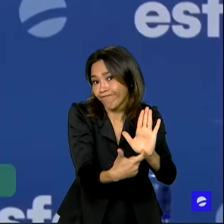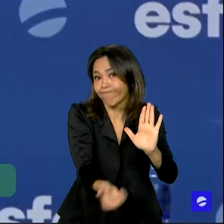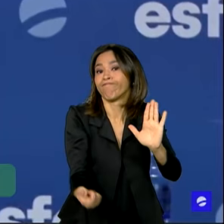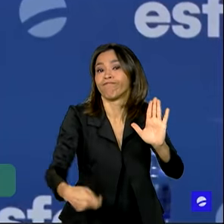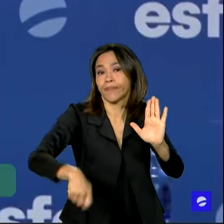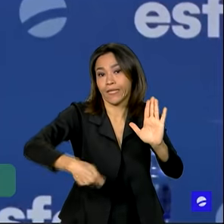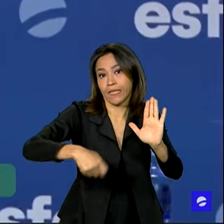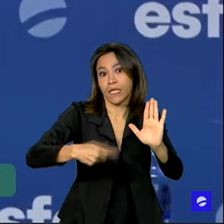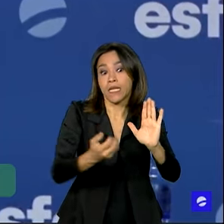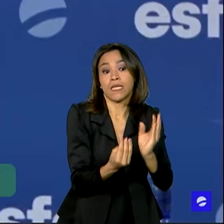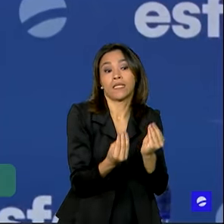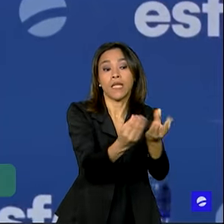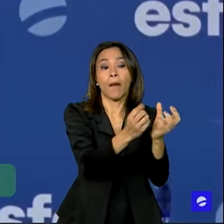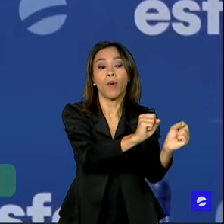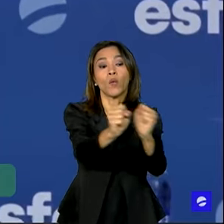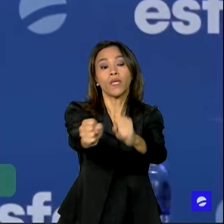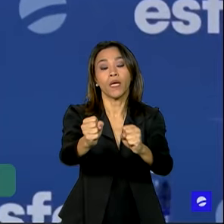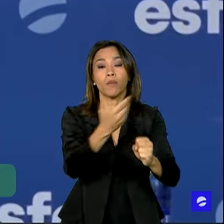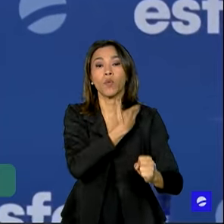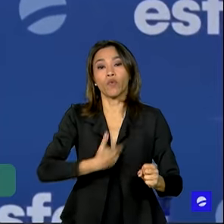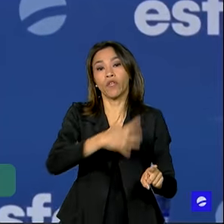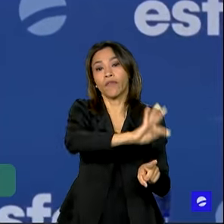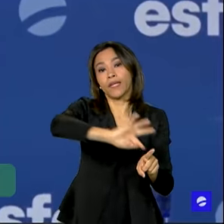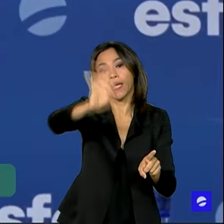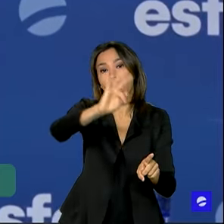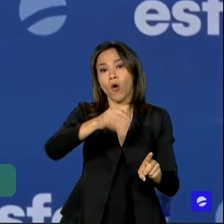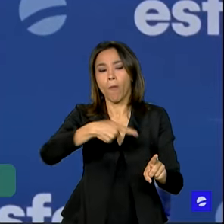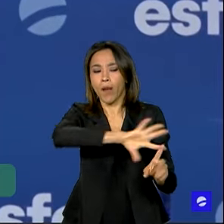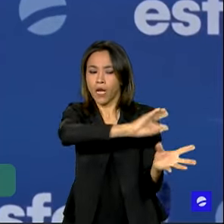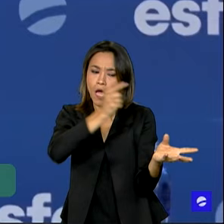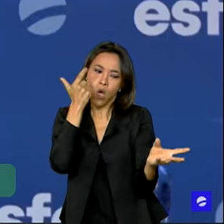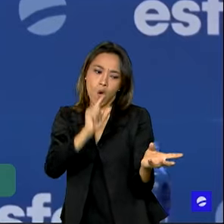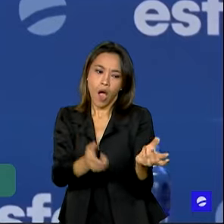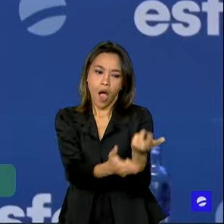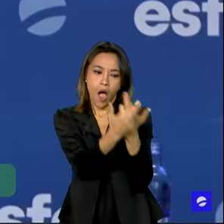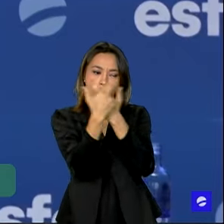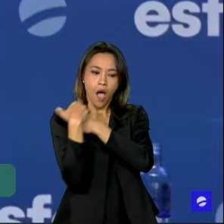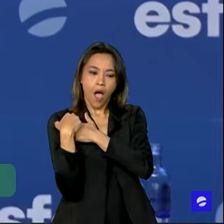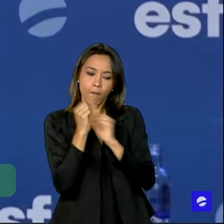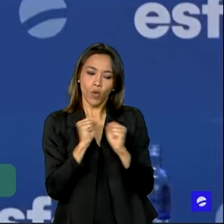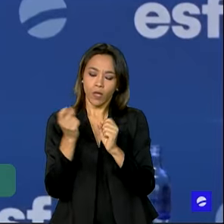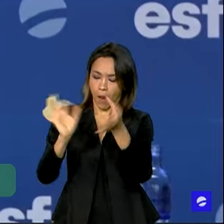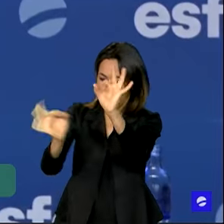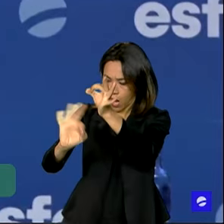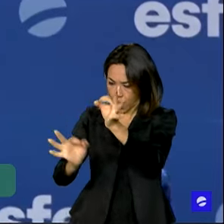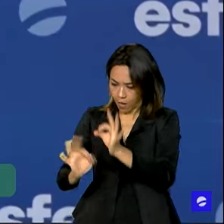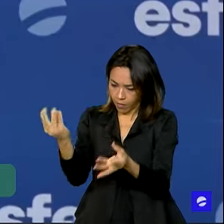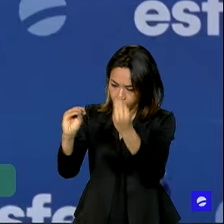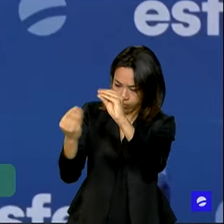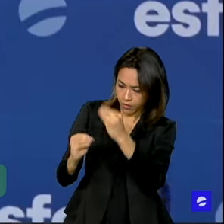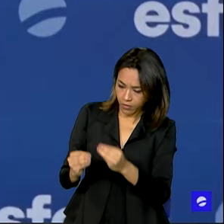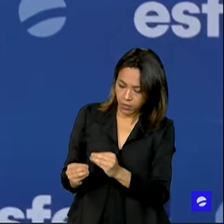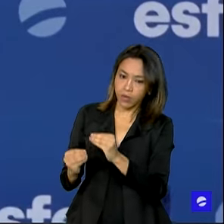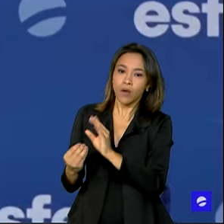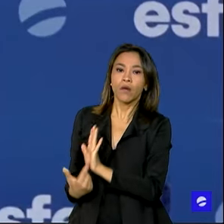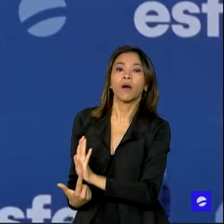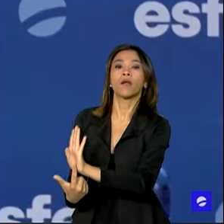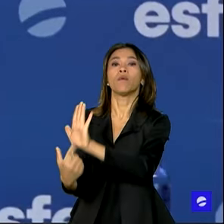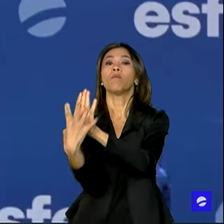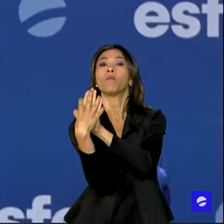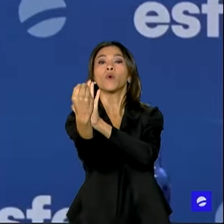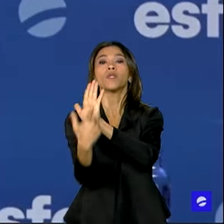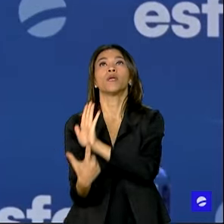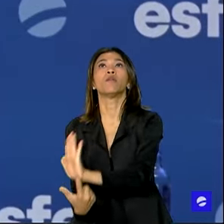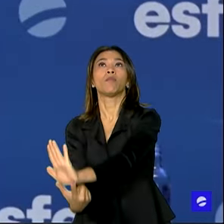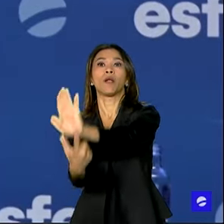dando mais poderes para a União para fazer um planejamento nacional de caráter compulsório para os demais órgãos de segurança,